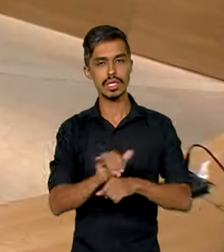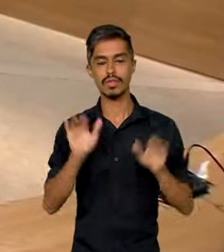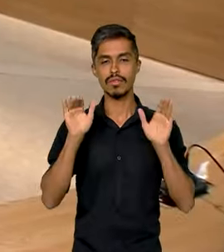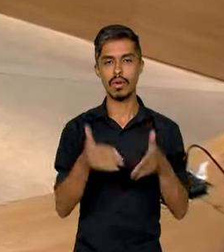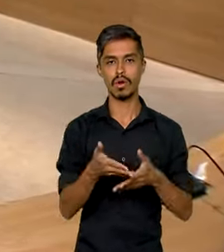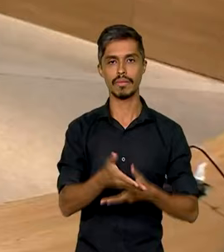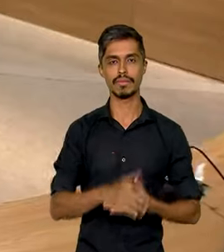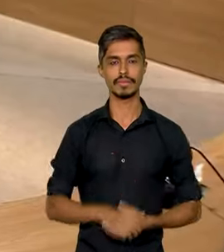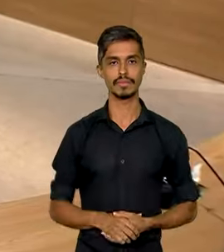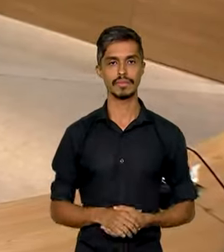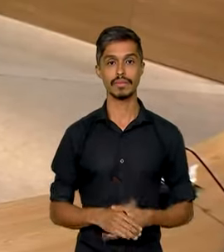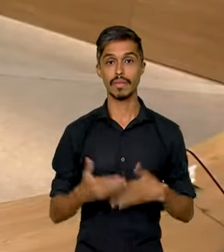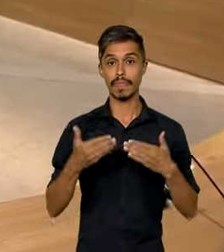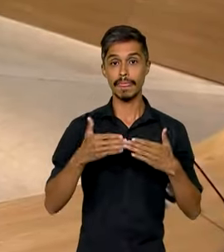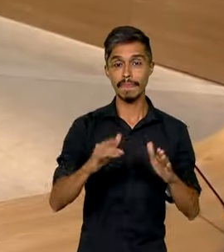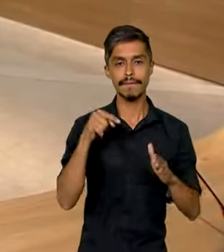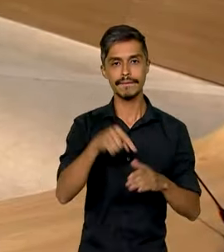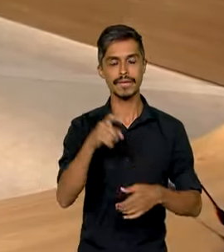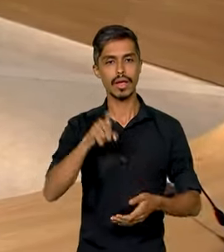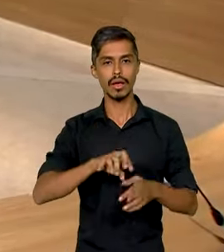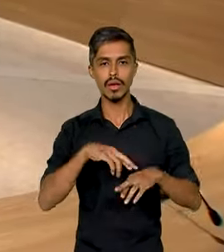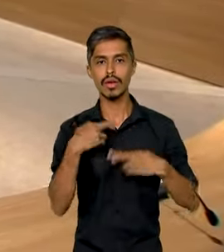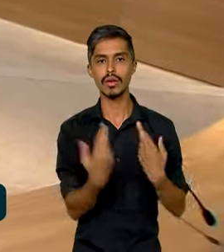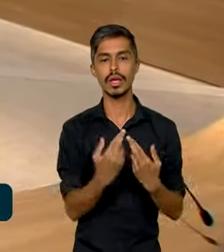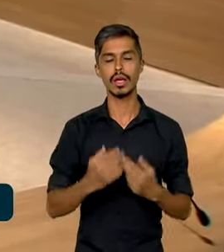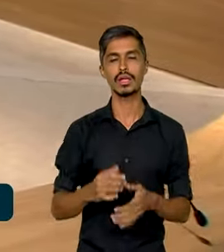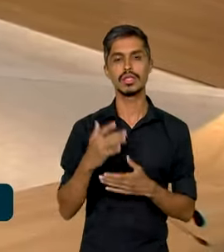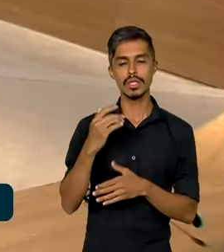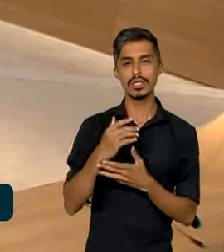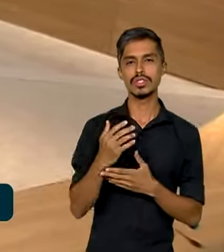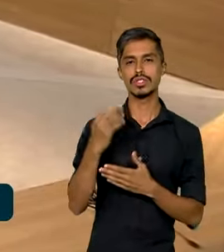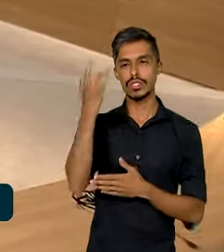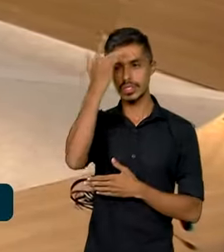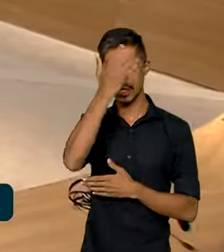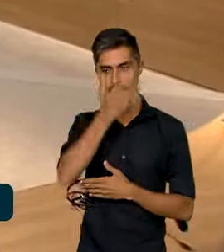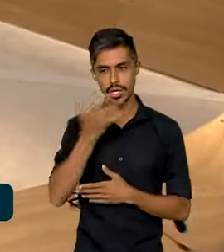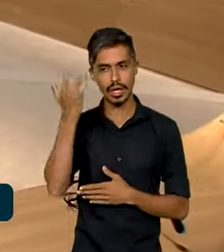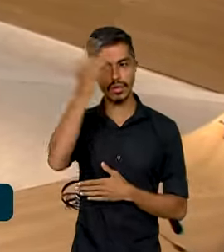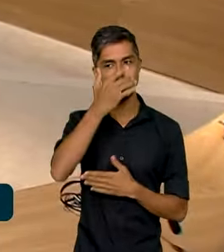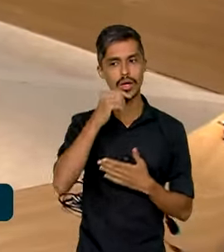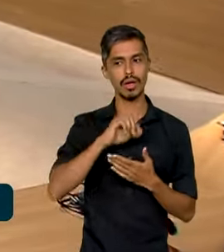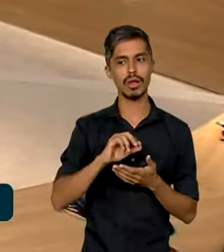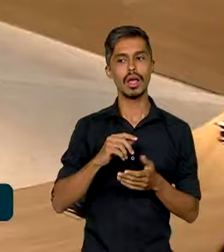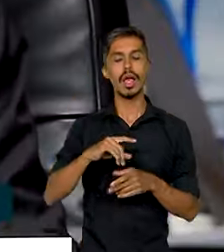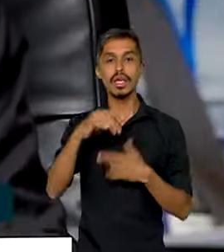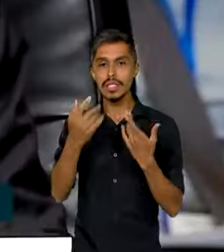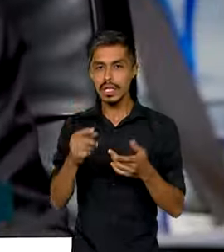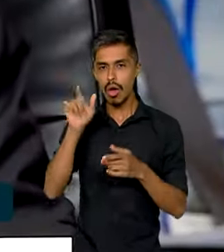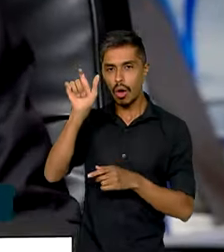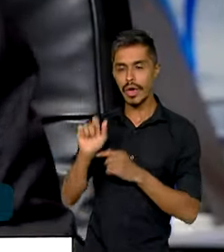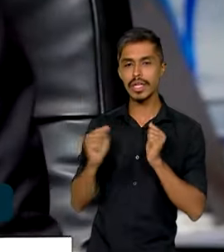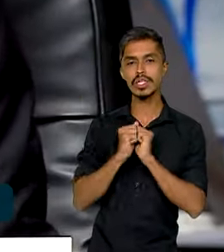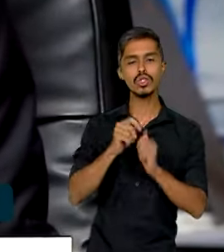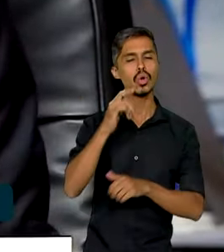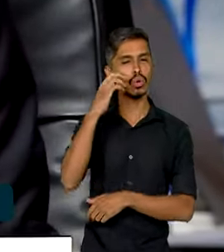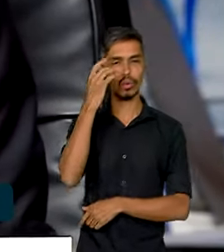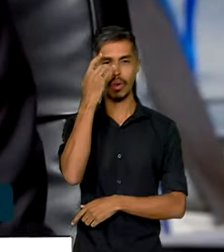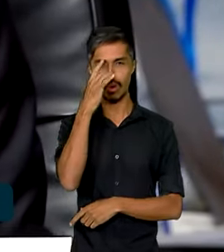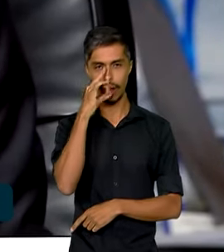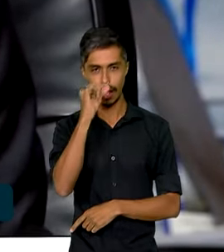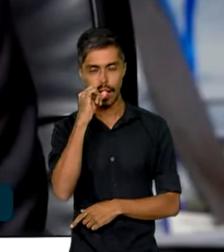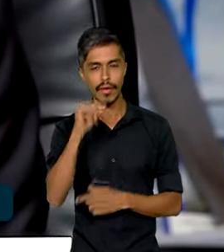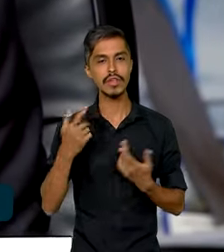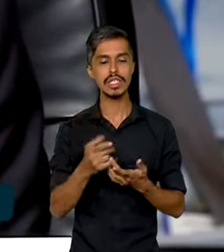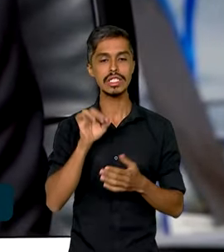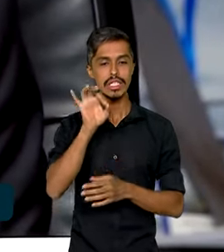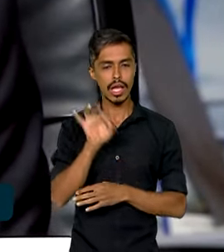Já na abertura da reunião, Geraldo Alckmin falou sobre a expectativa do anúncio do Acordo Mercosul-Singapura, o primeiro